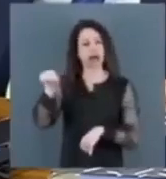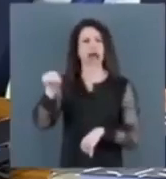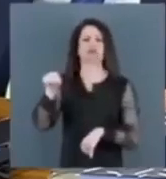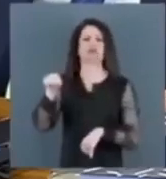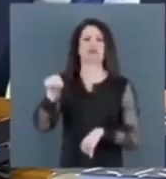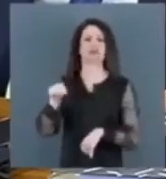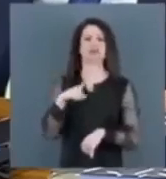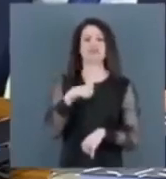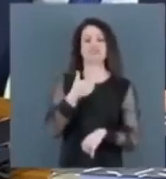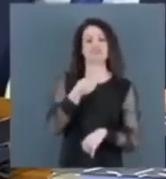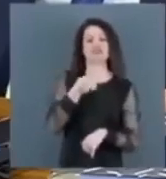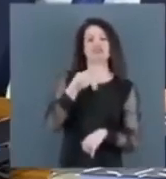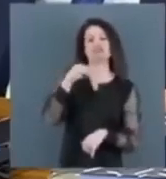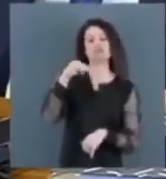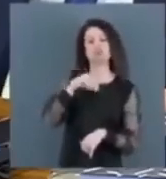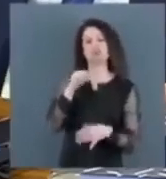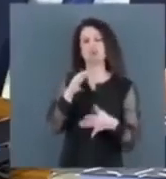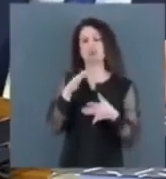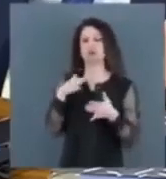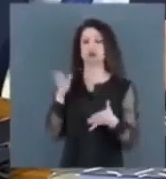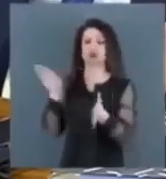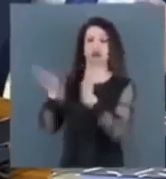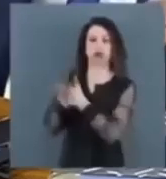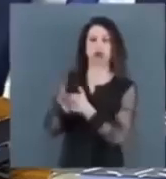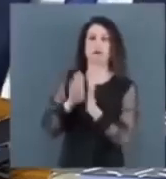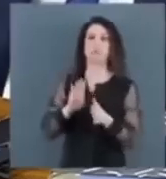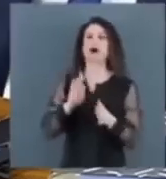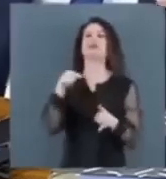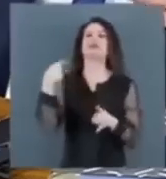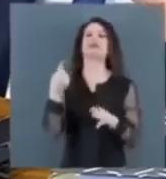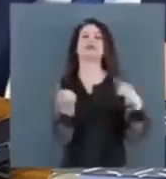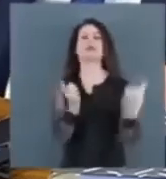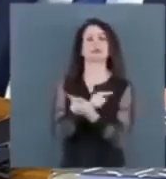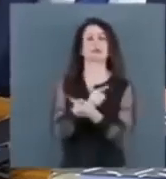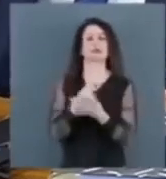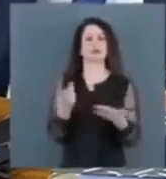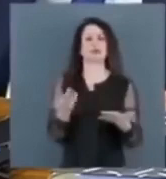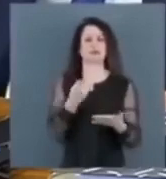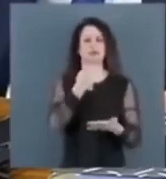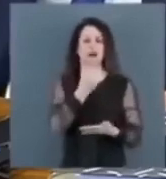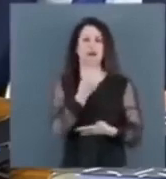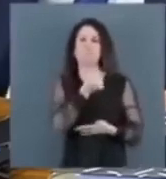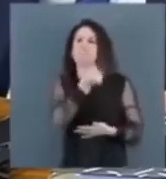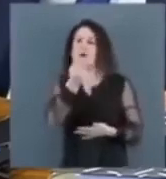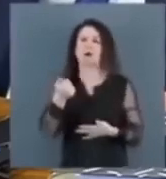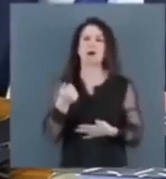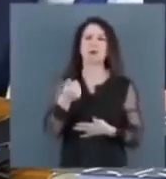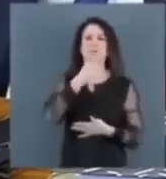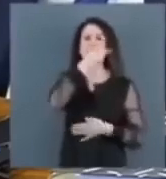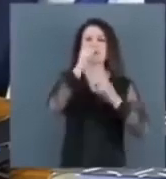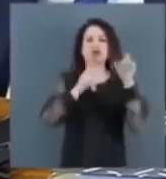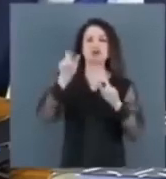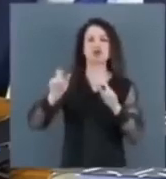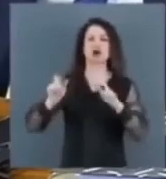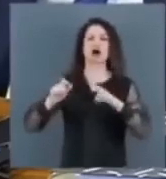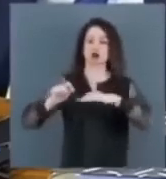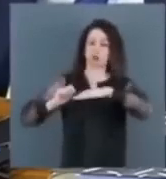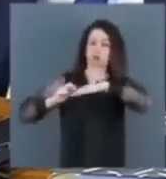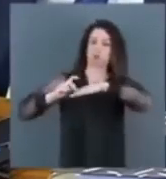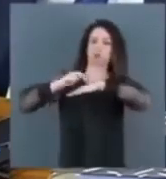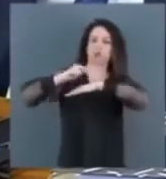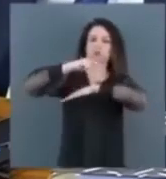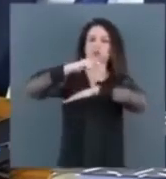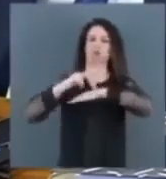minutos para chegar, mas se contradiz quando disse que tinham poucas pessoas subindo a rampa. Se tivesse poucas